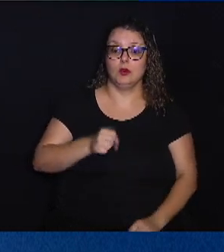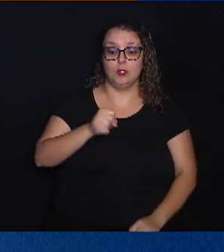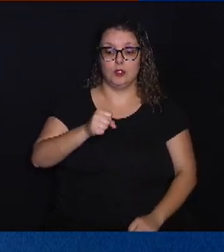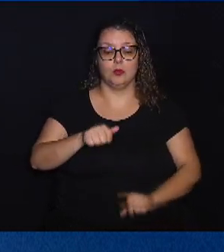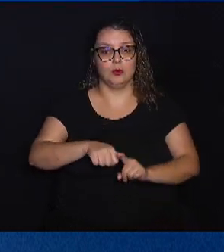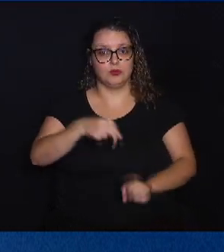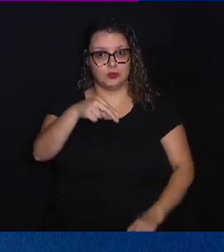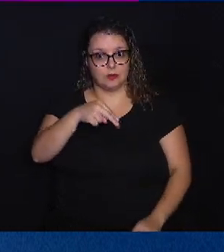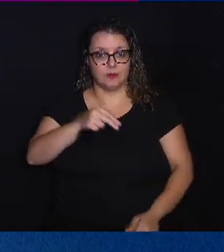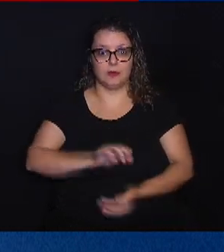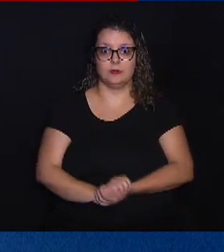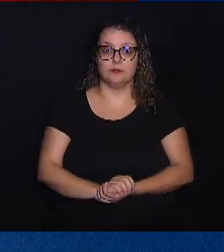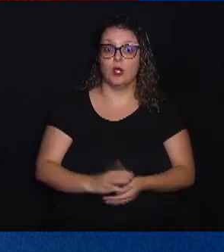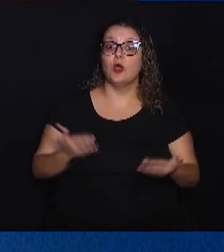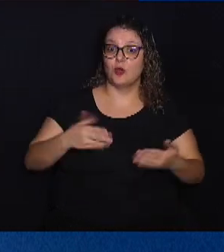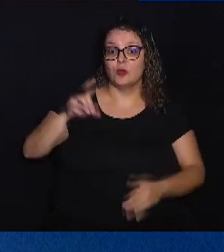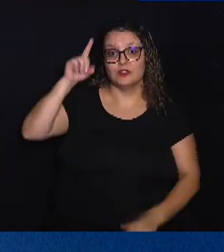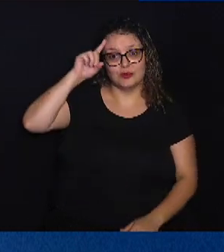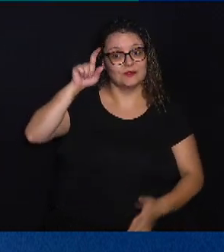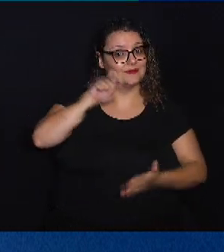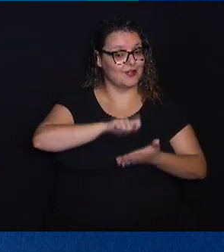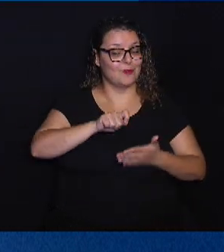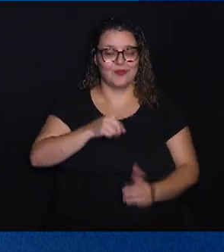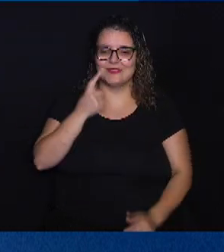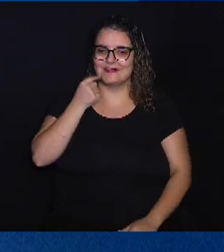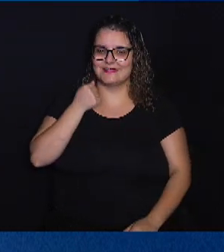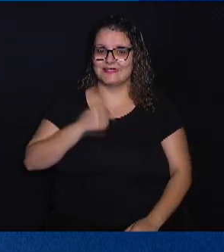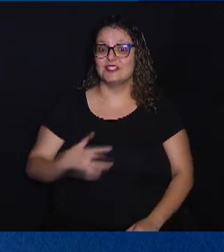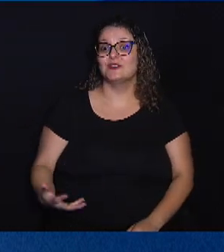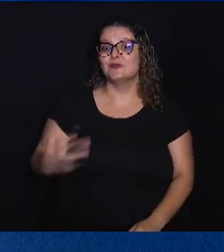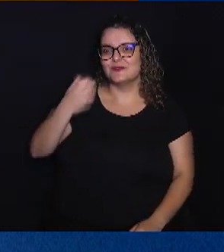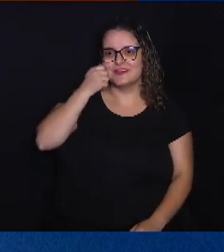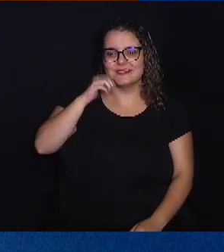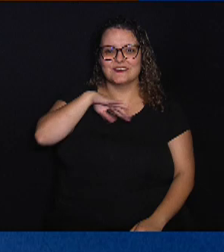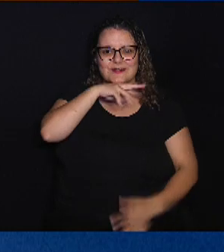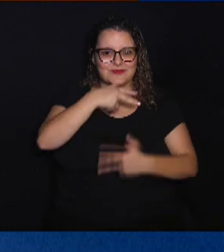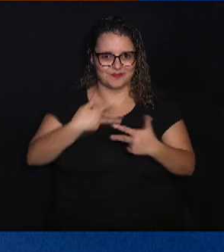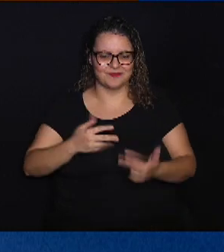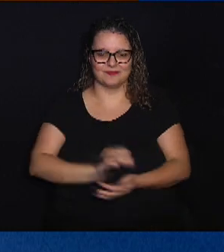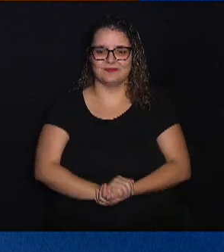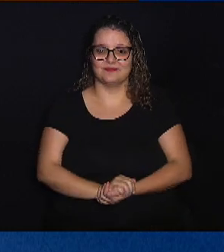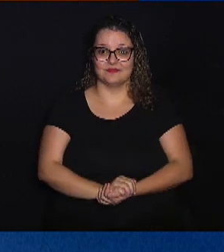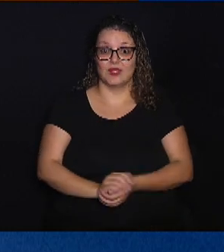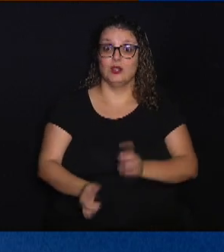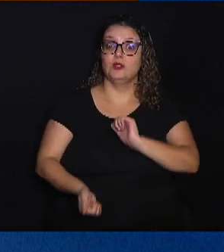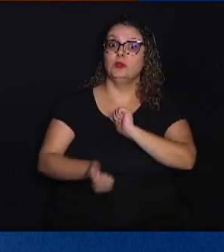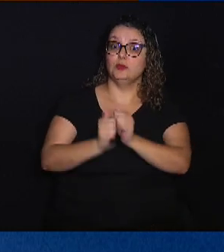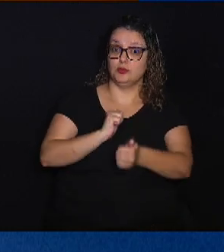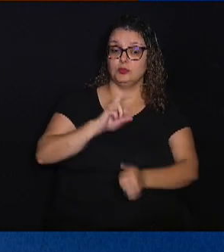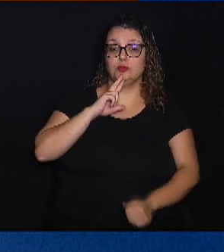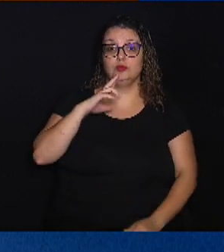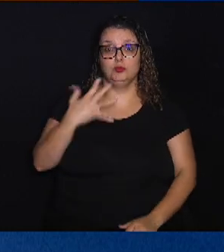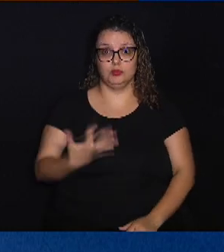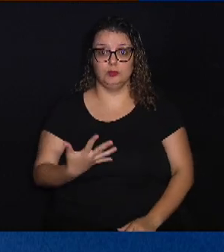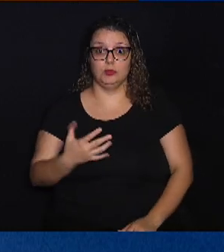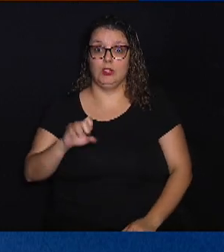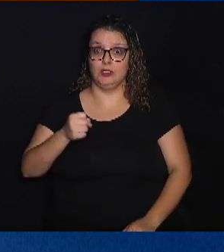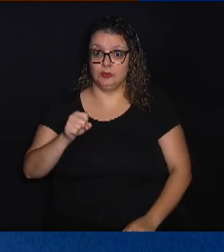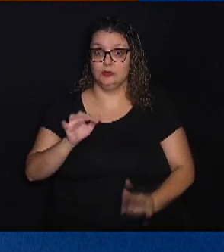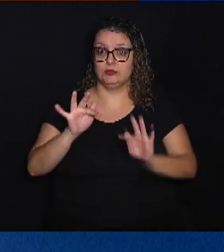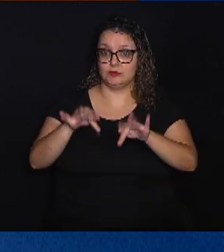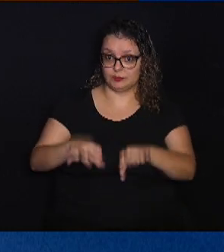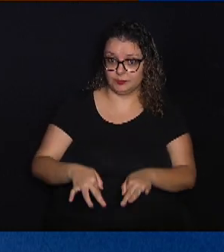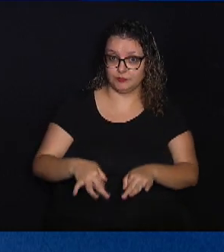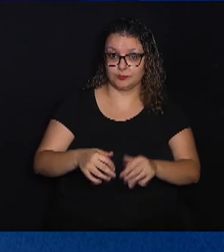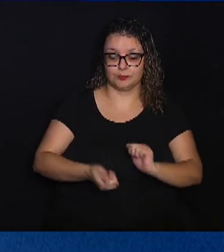novembro. Hoje é dia do na ponta do lápis e adote um bichinho. No esporte, o resultado das oitavas de final